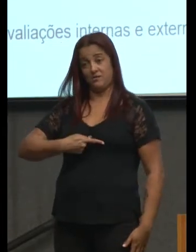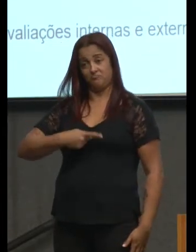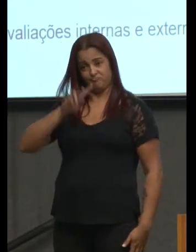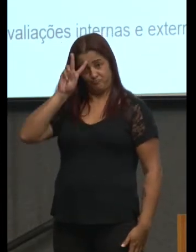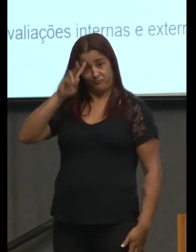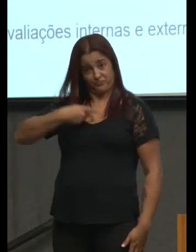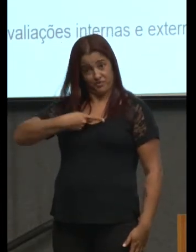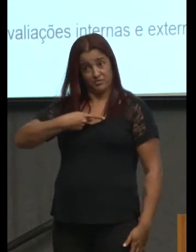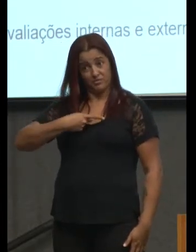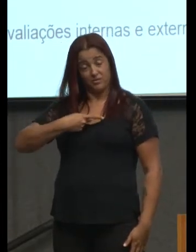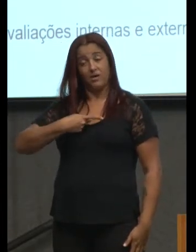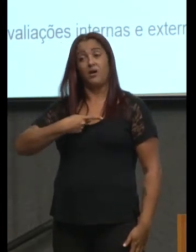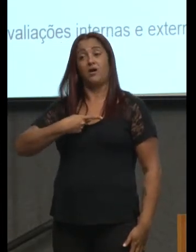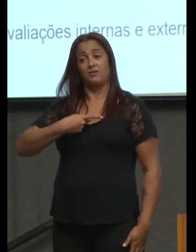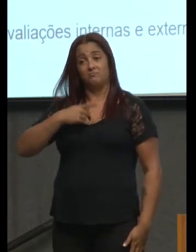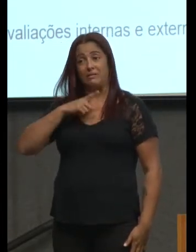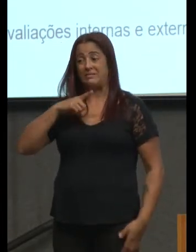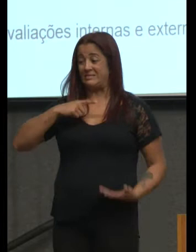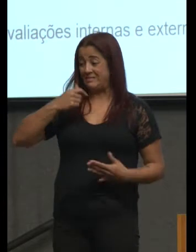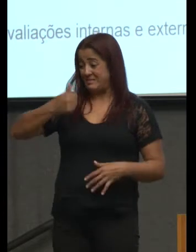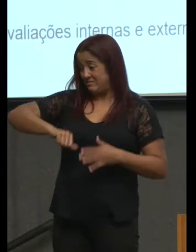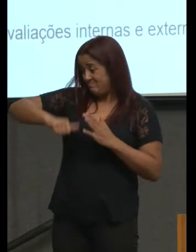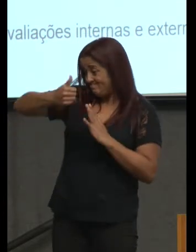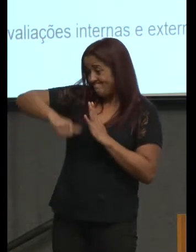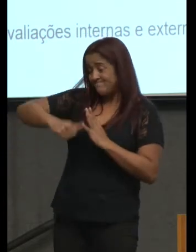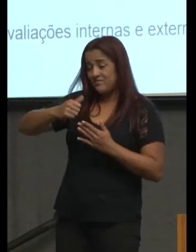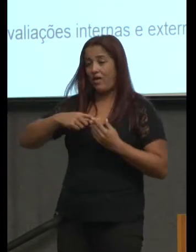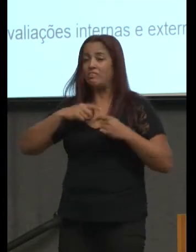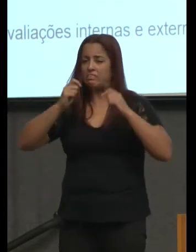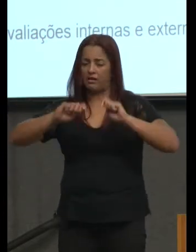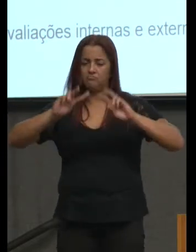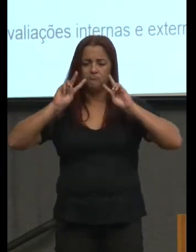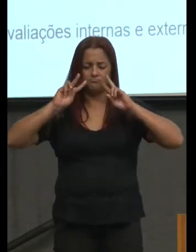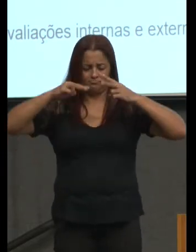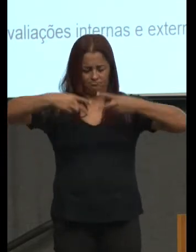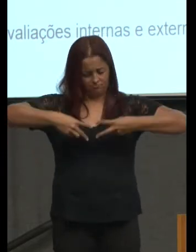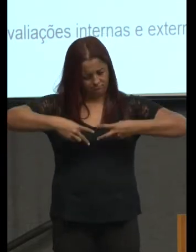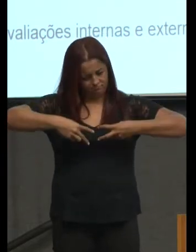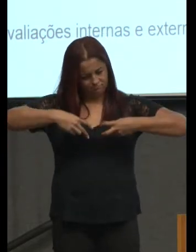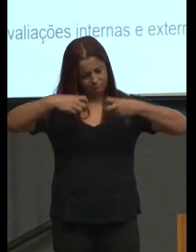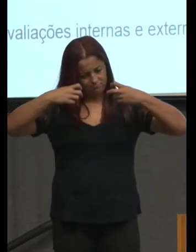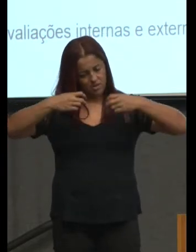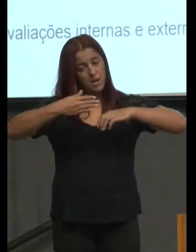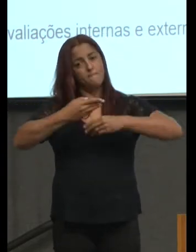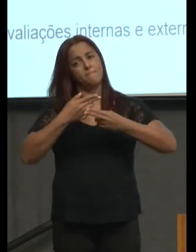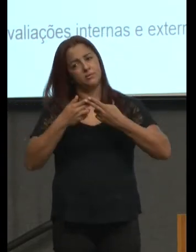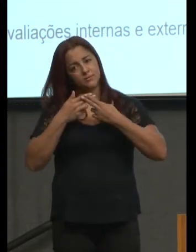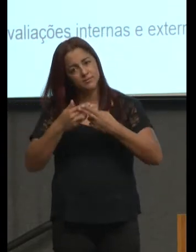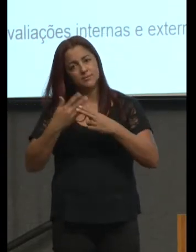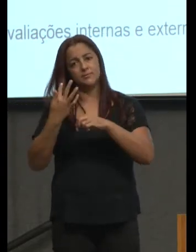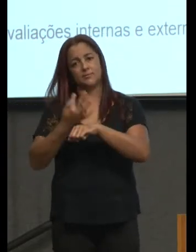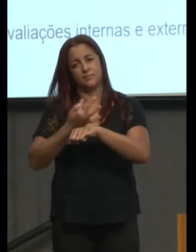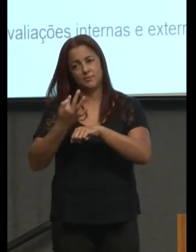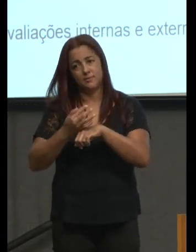poder se observar com generosidade com tolerância com liberdade